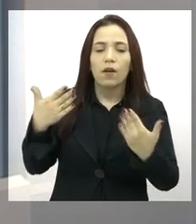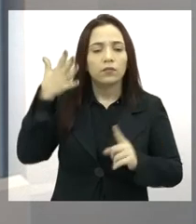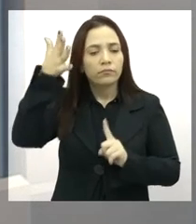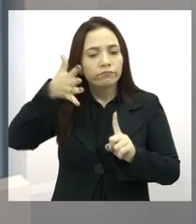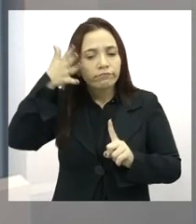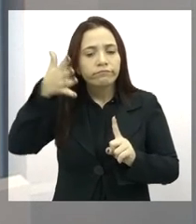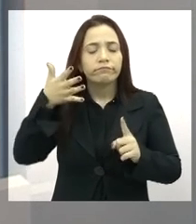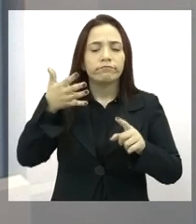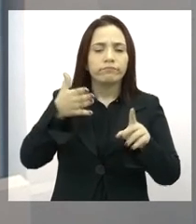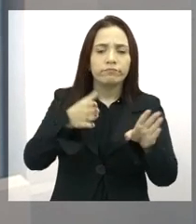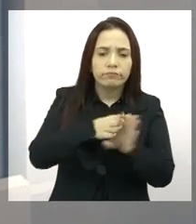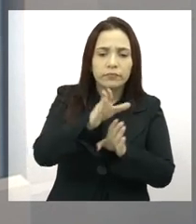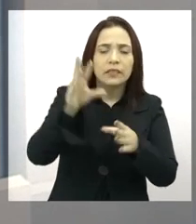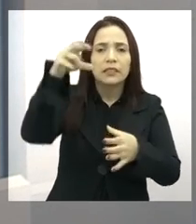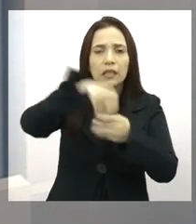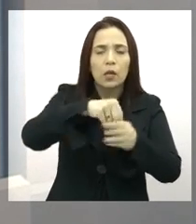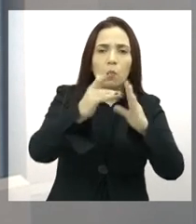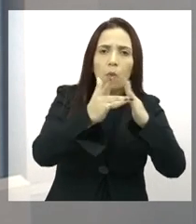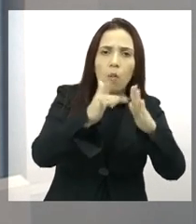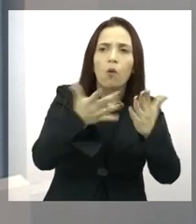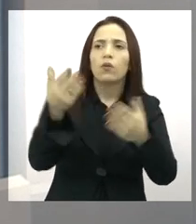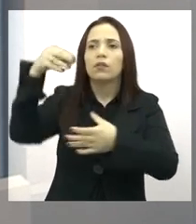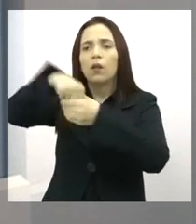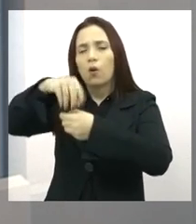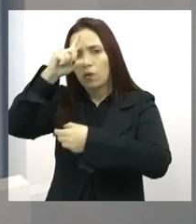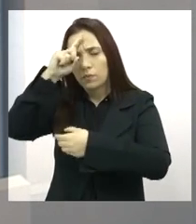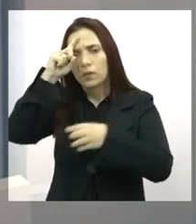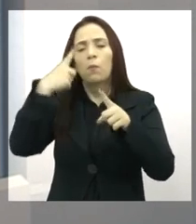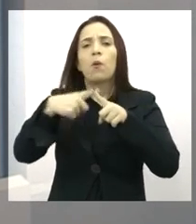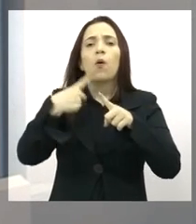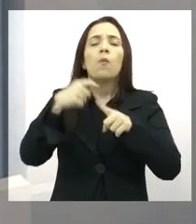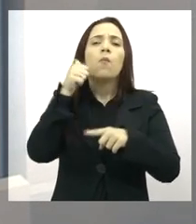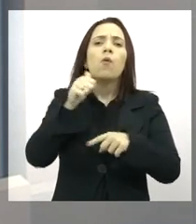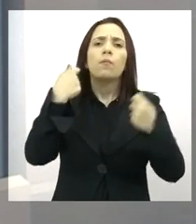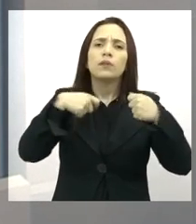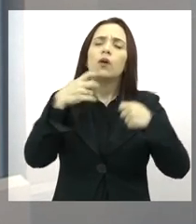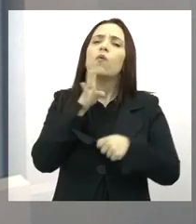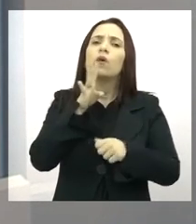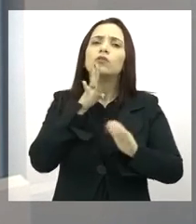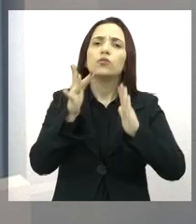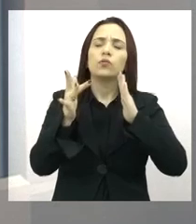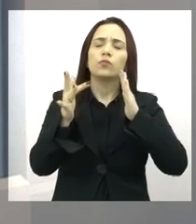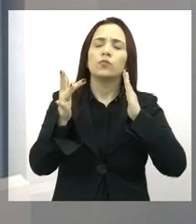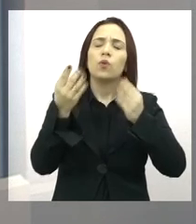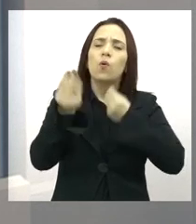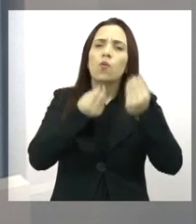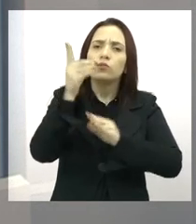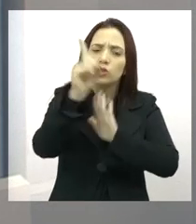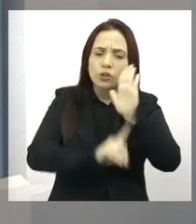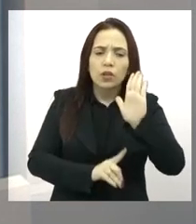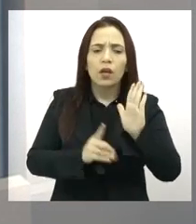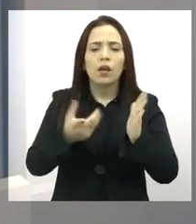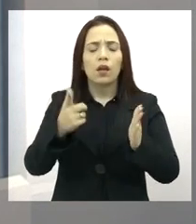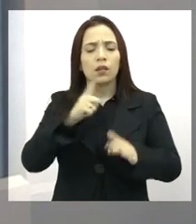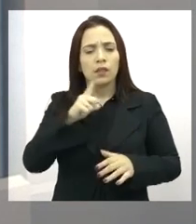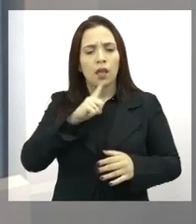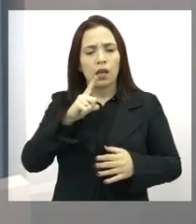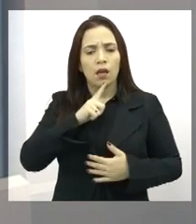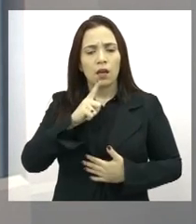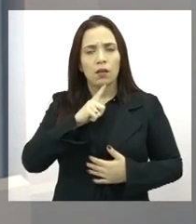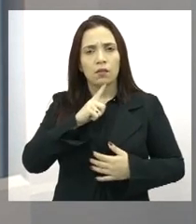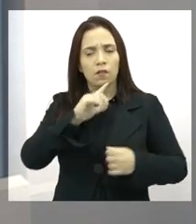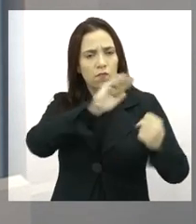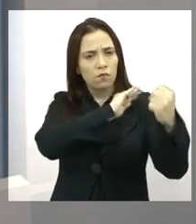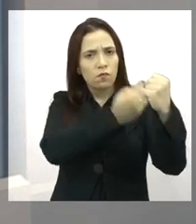saúde, nas maternidades, para que essas mulheres possam conhecer seus direitos, possam se empoderar, né, e ter condições de fazer esses